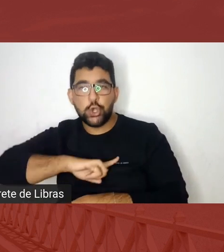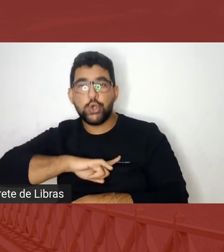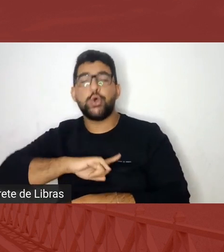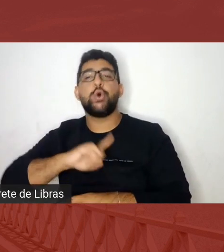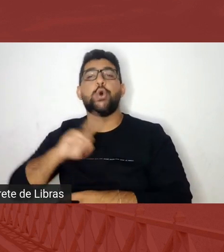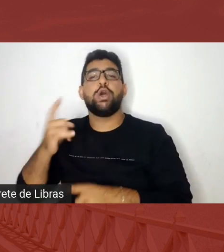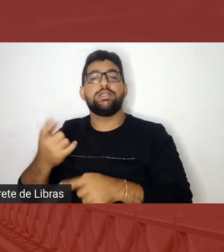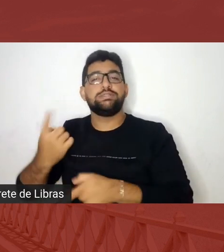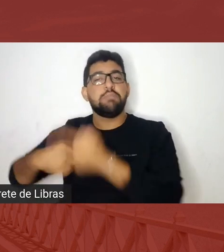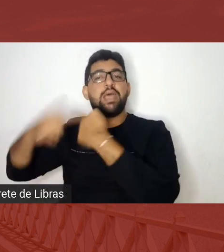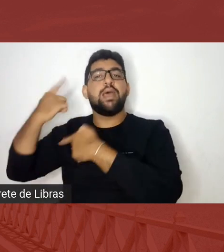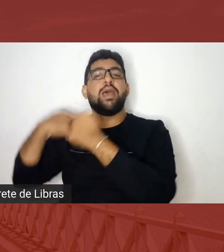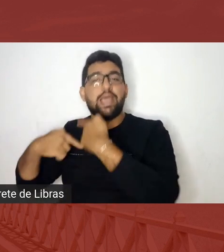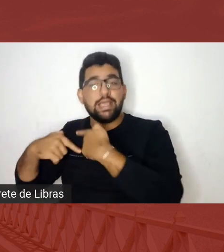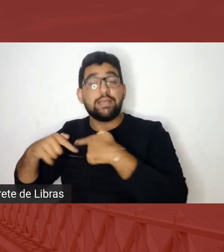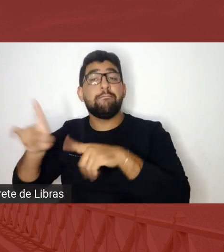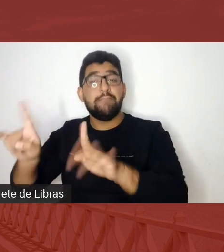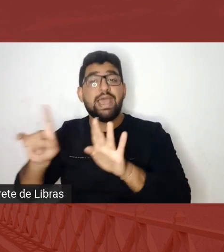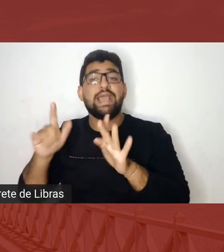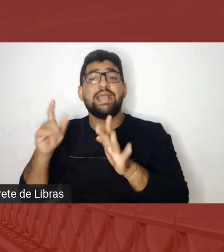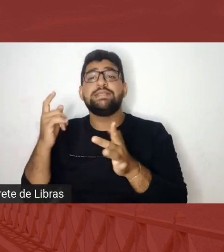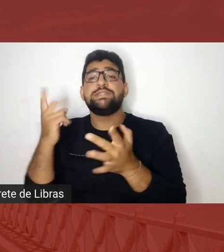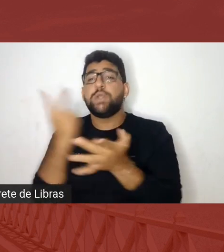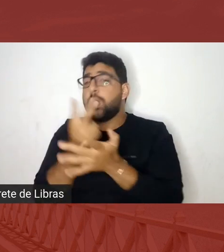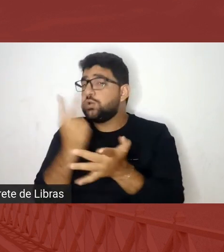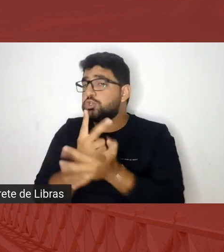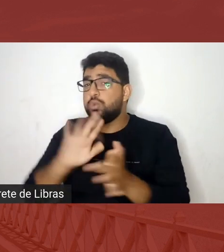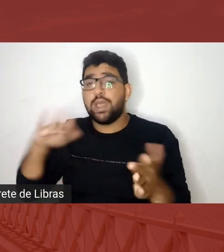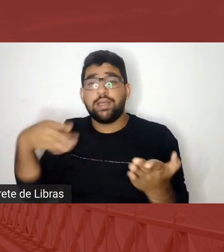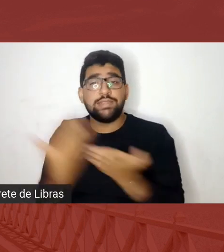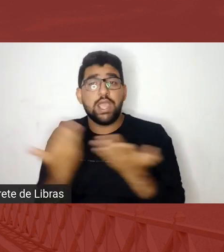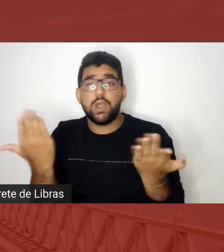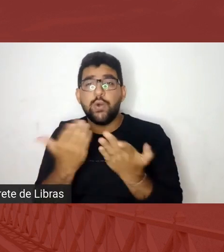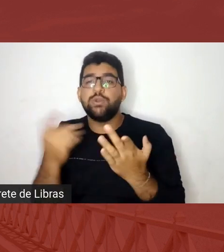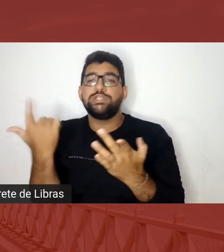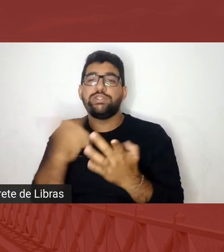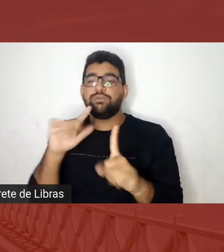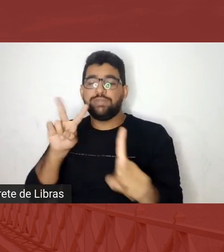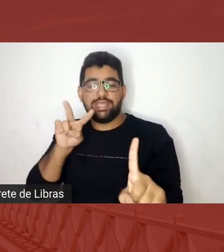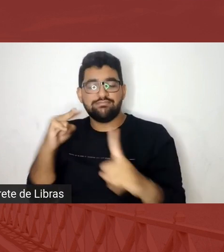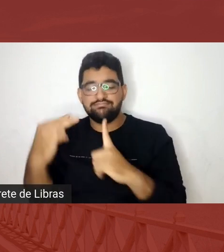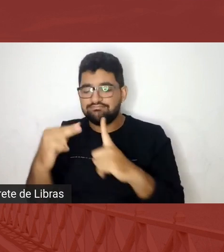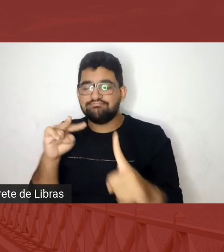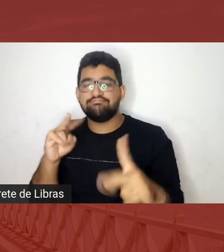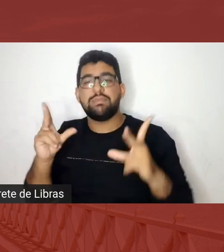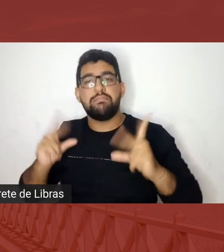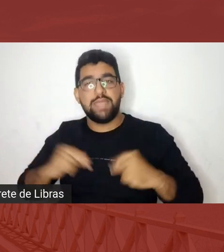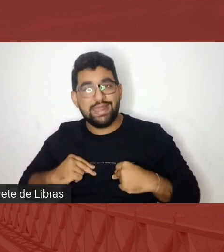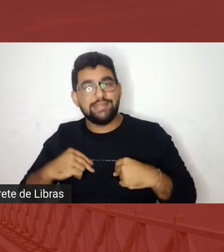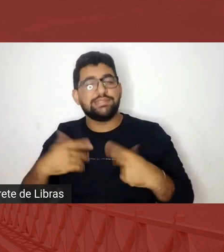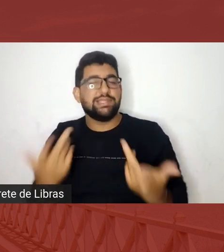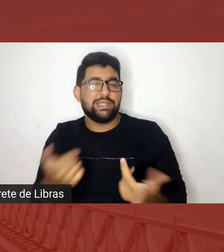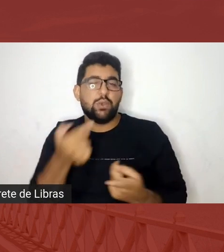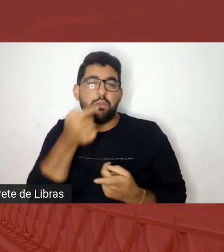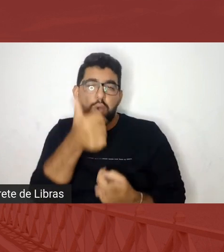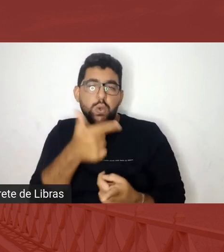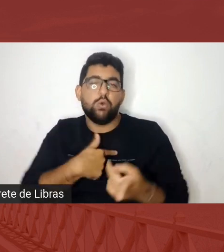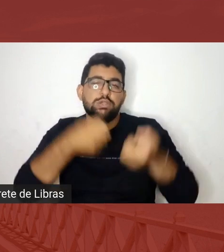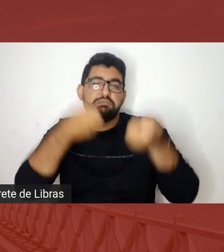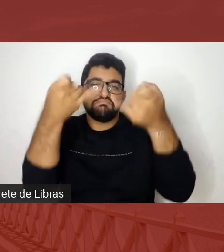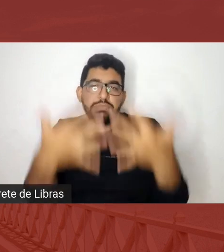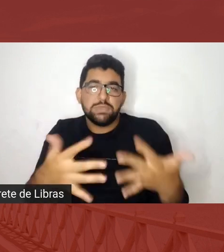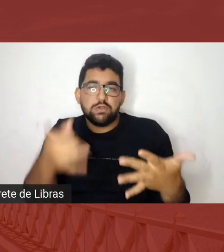seguem ainda sem a visibilidade merecida é um pouco disso que eu gostaria de trazer para vocês e